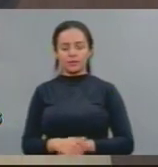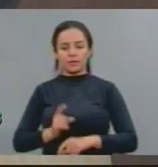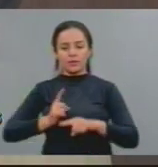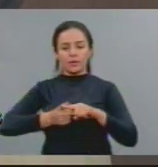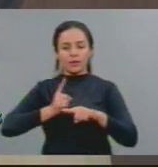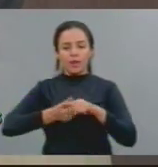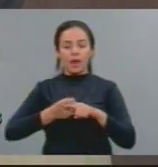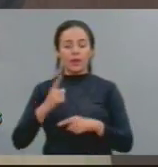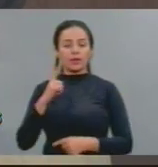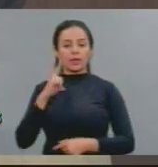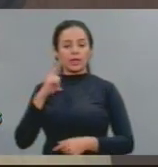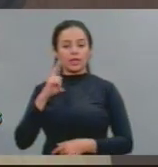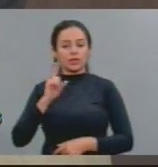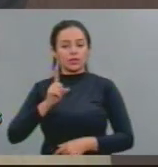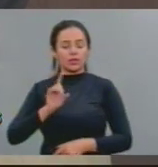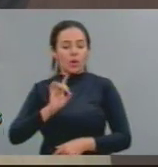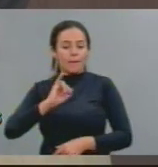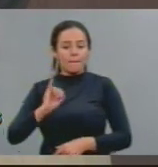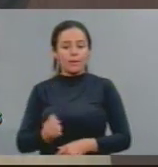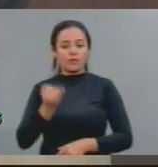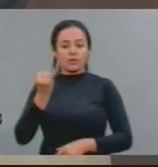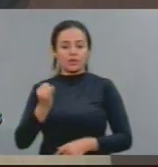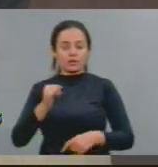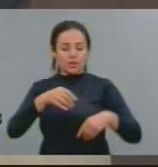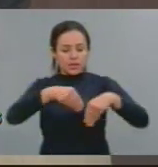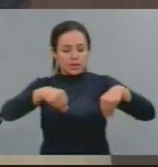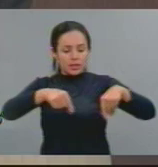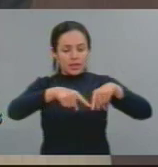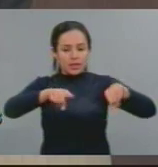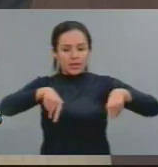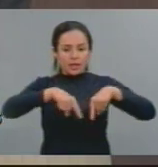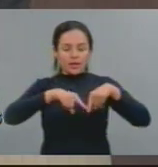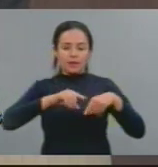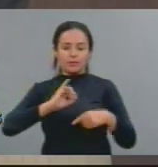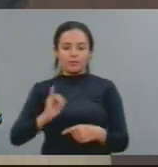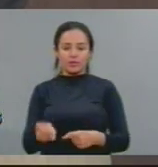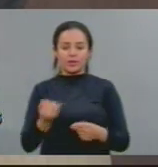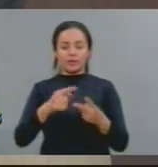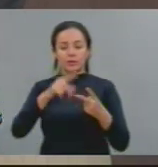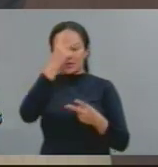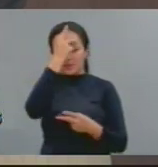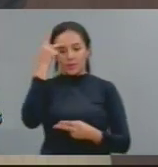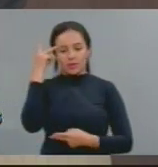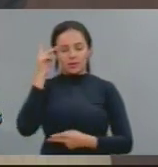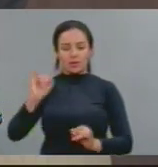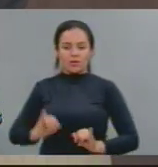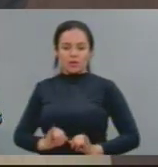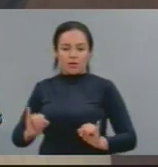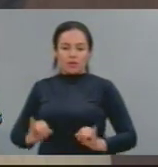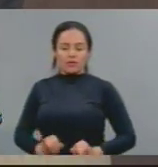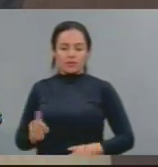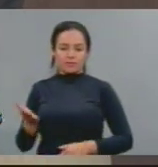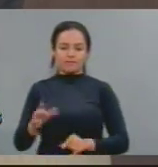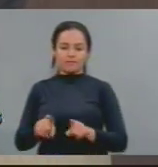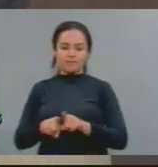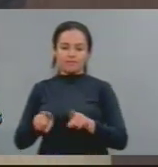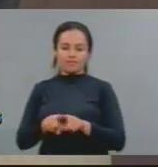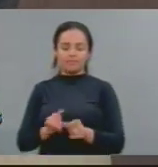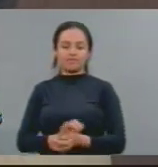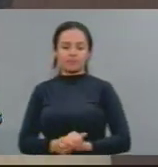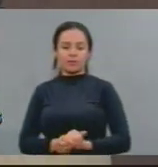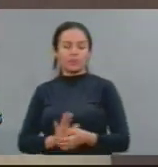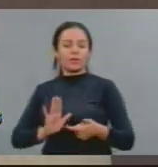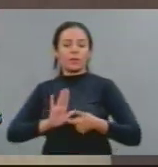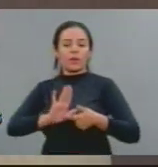explorar mais e mais a terra e os seres humanos. Na verdade, é aquilo que a gente chama, o Brasil,